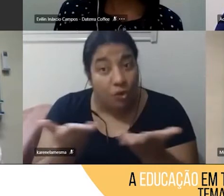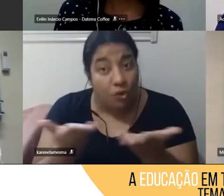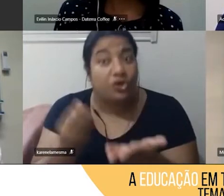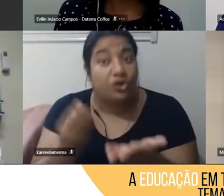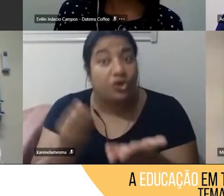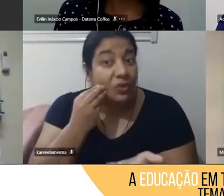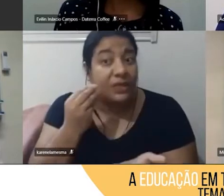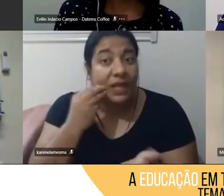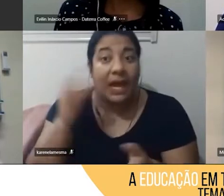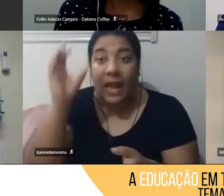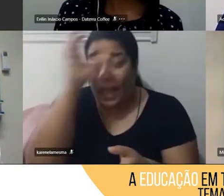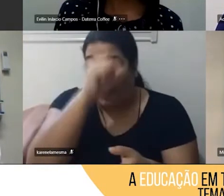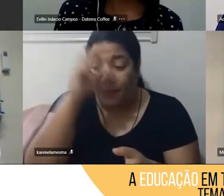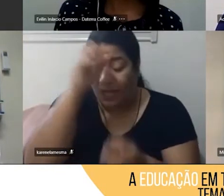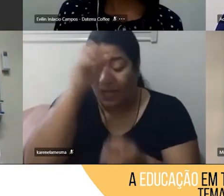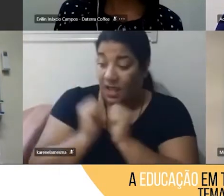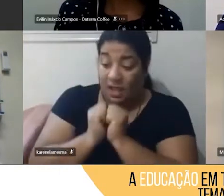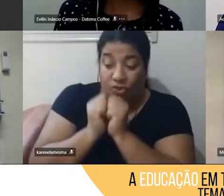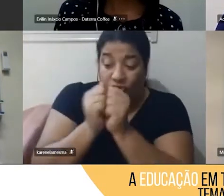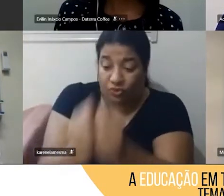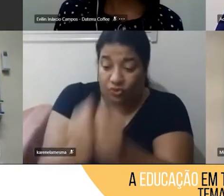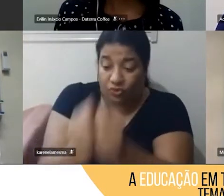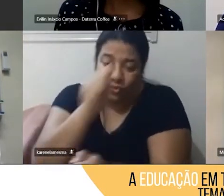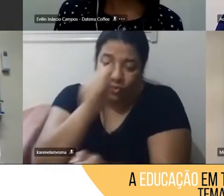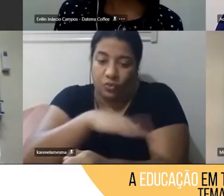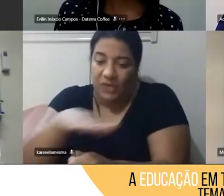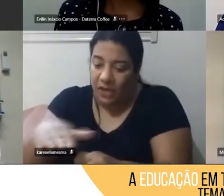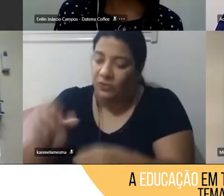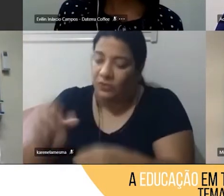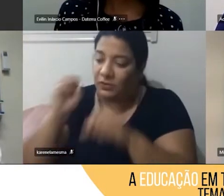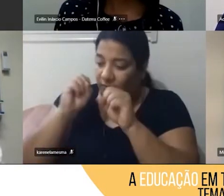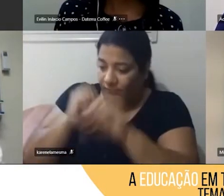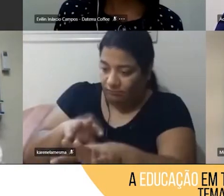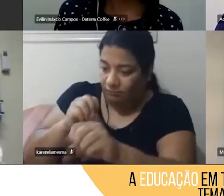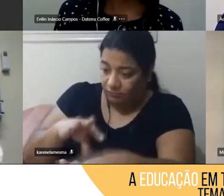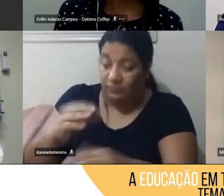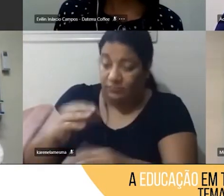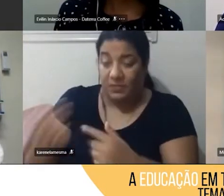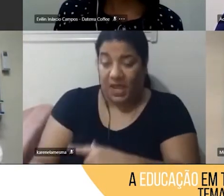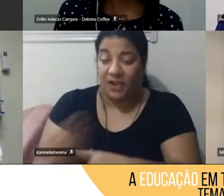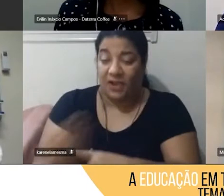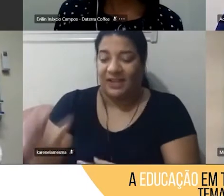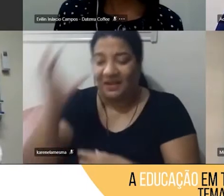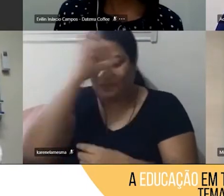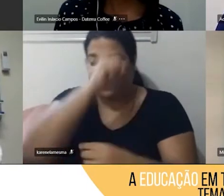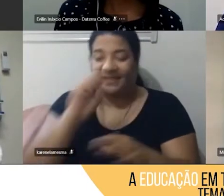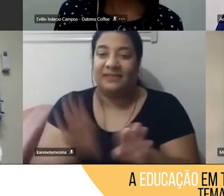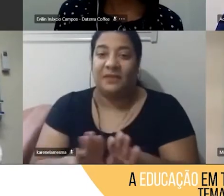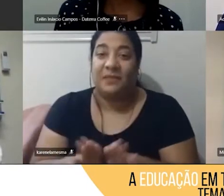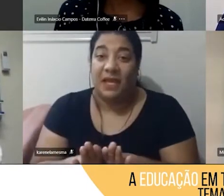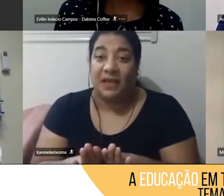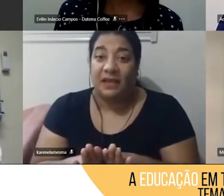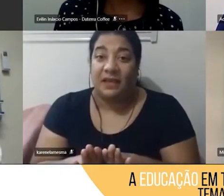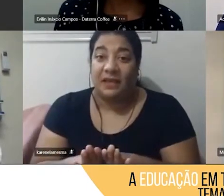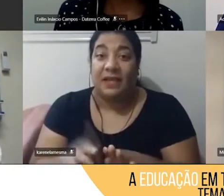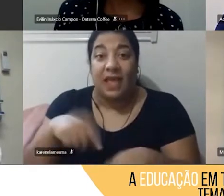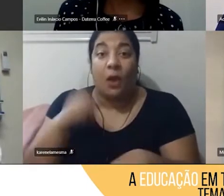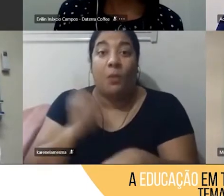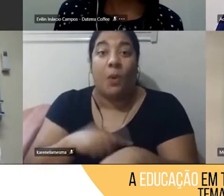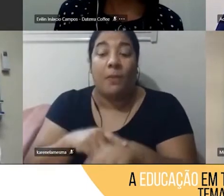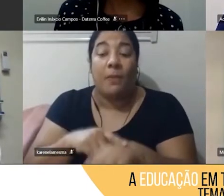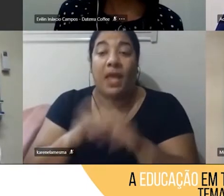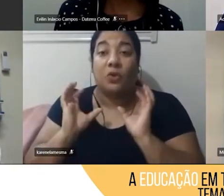junto com eles e ensinando a gente se desenvolve bastante. E é um momento coletivo de